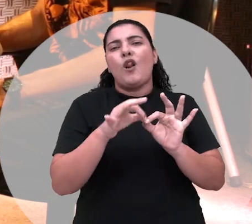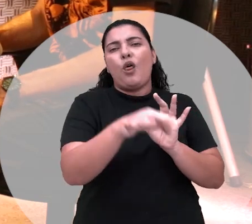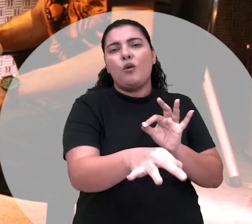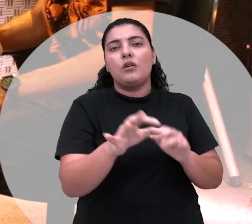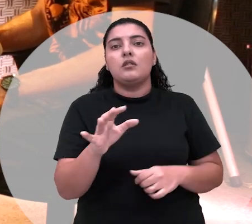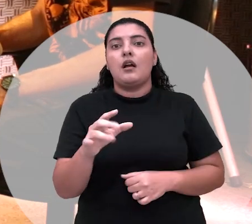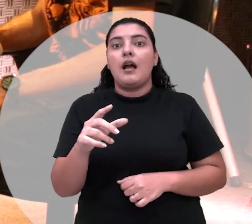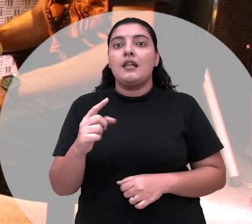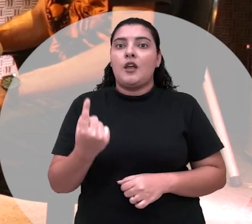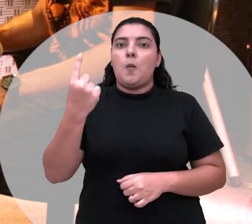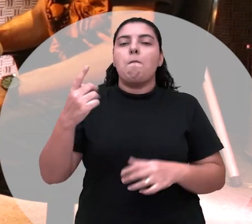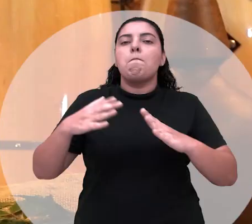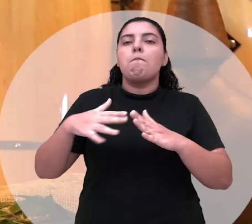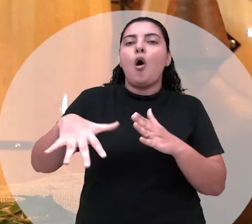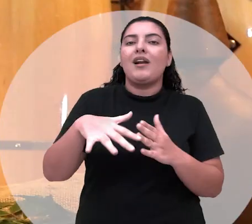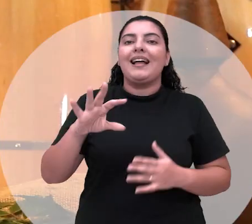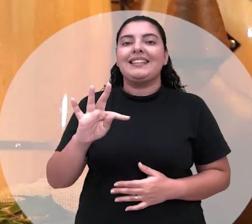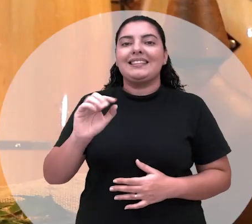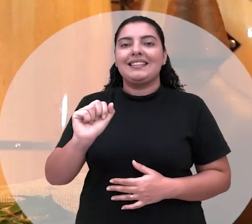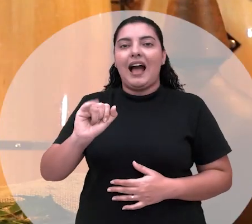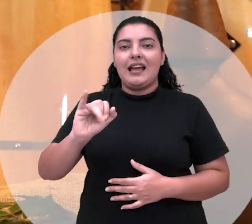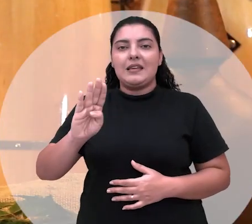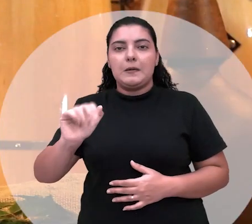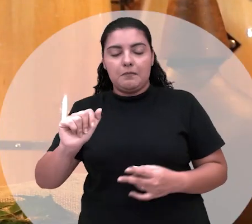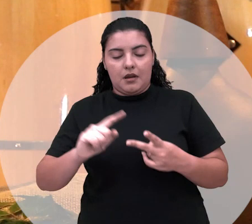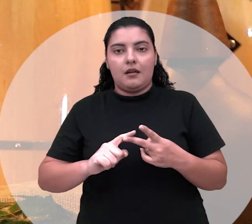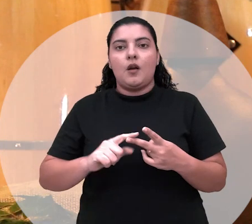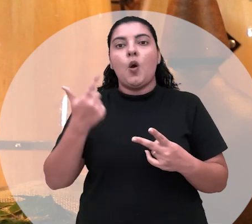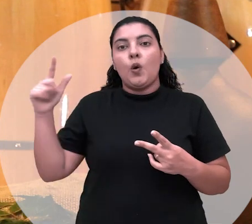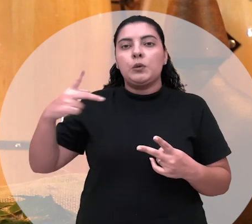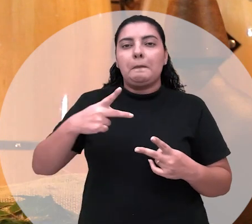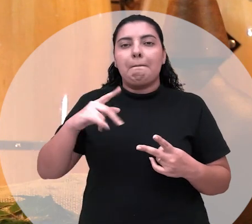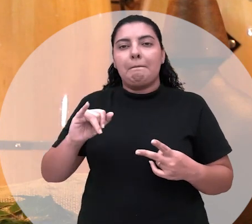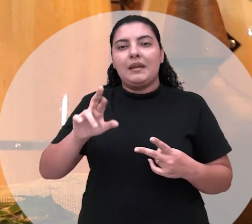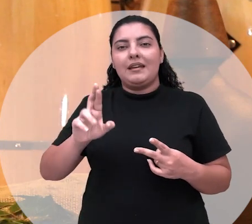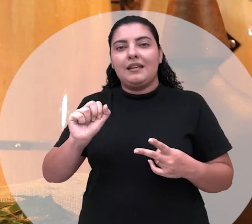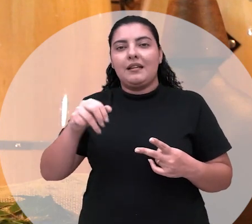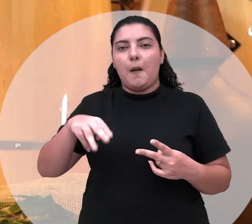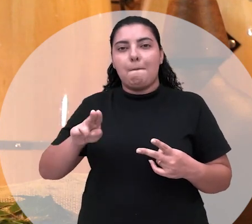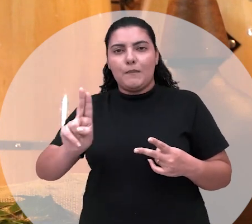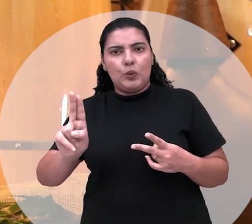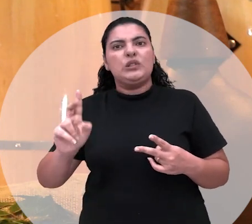um filho de santo que mora na Taíba. Tenho um filho de santo que mora lá no Pirambu. Então, da minha casa pra lá é distante.